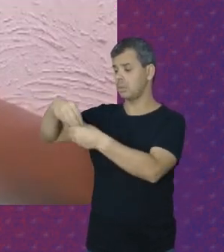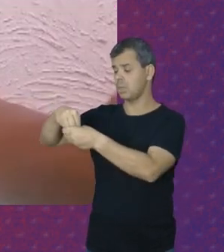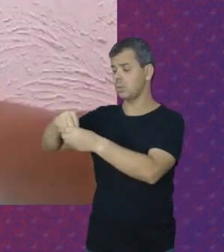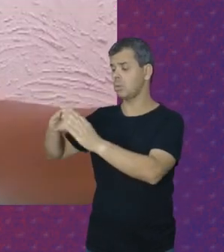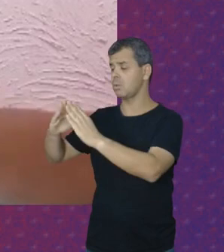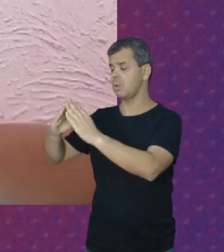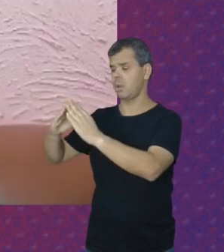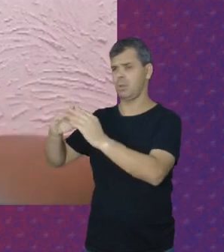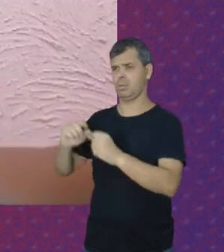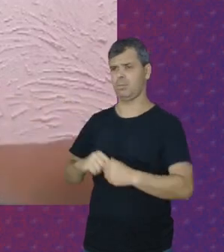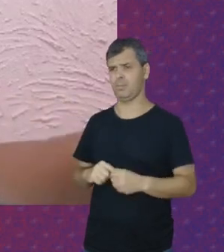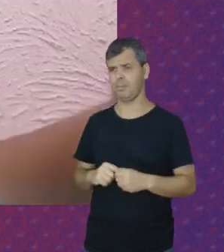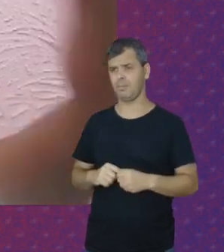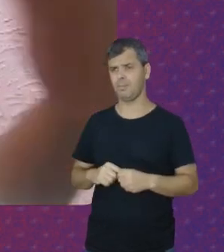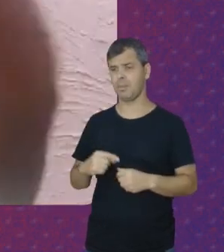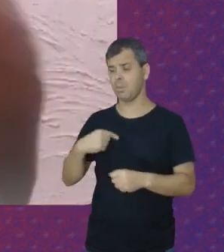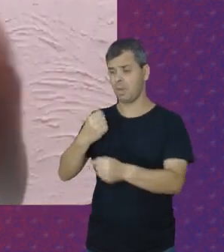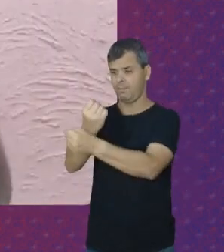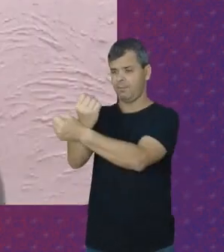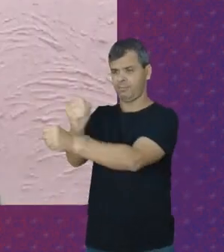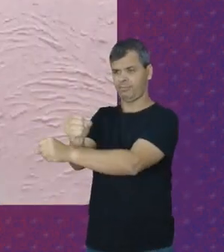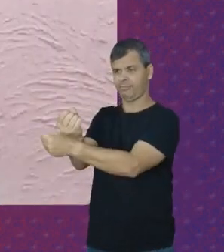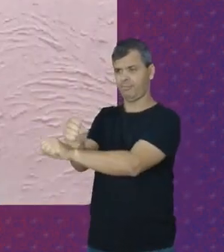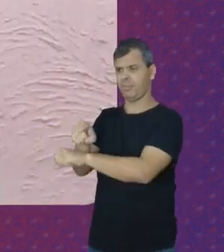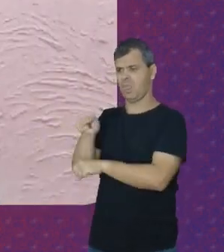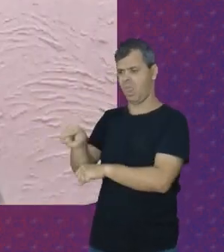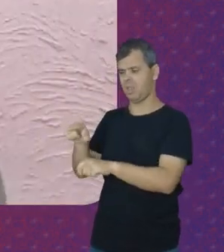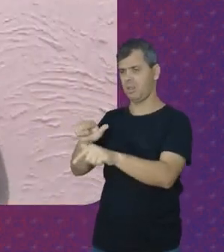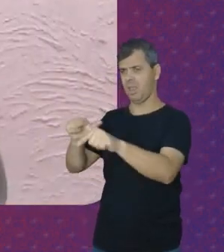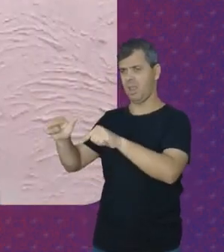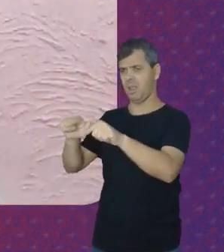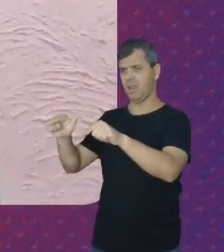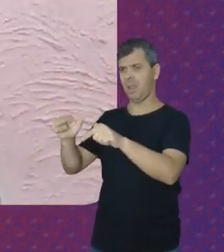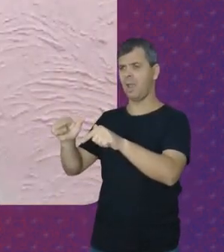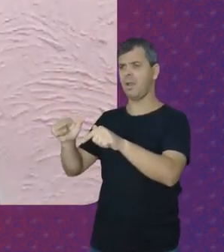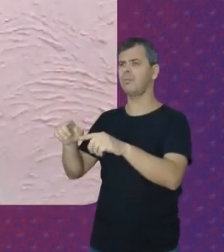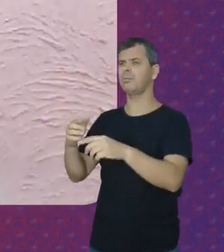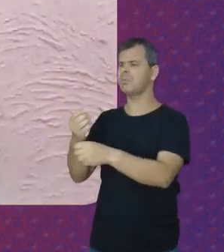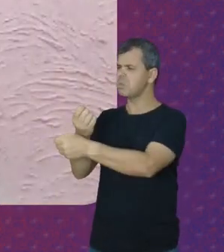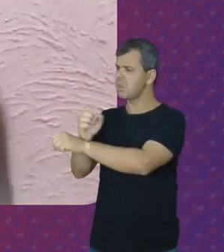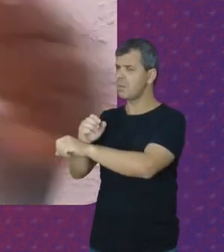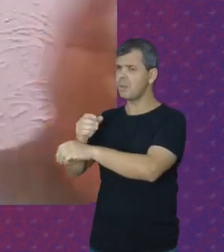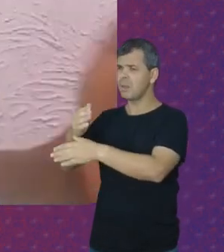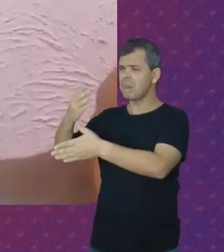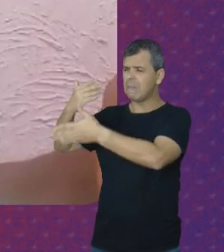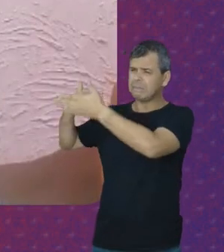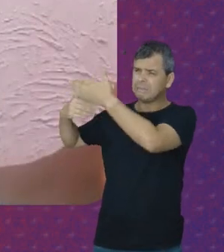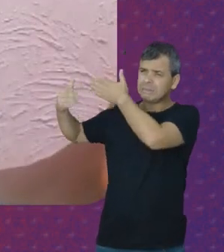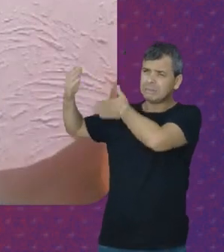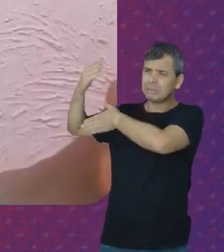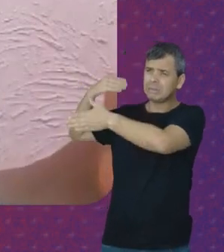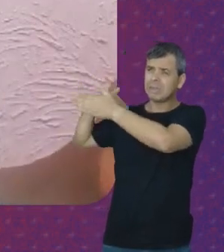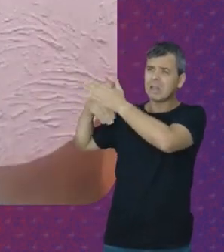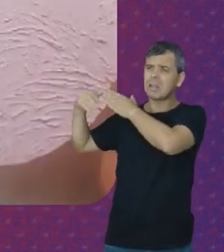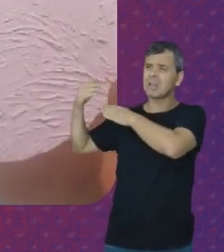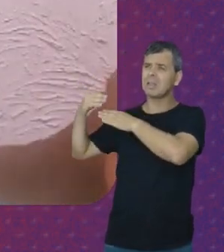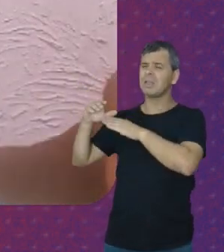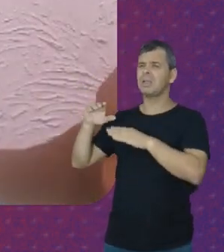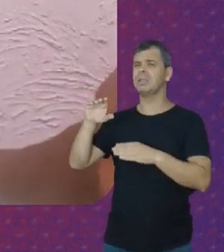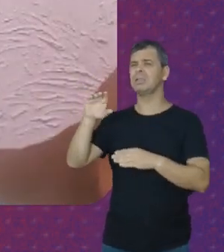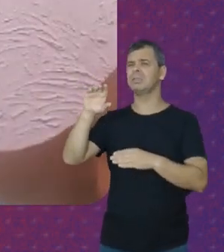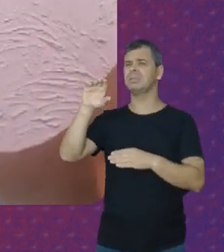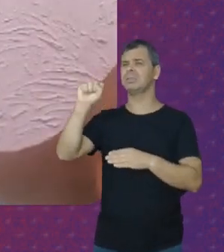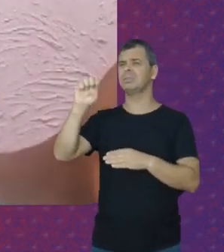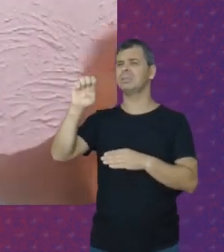casa Porque veio Da escravidão Desse trabalho Escravo Lá do tempo Da senzala Que